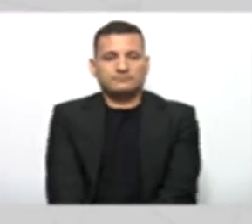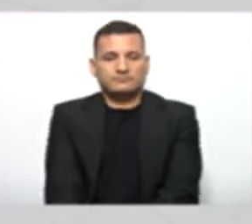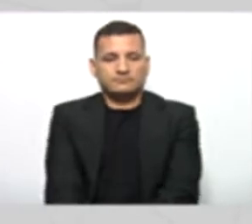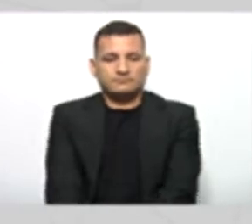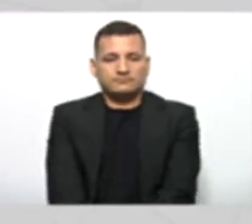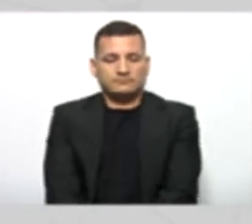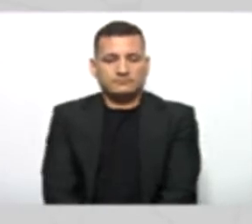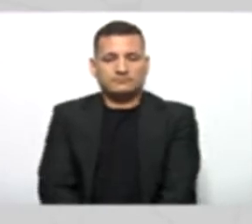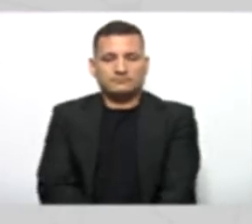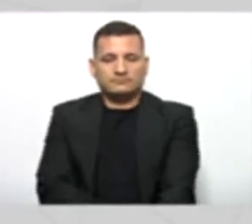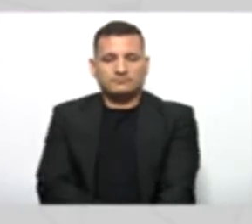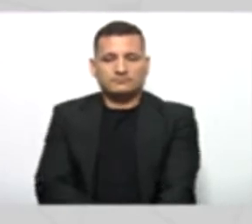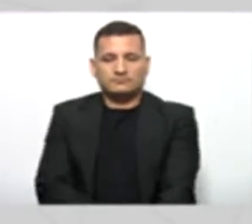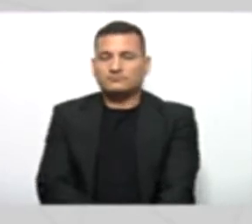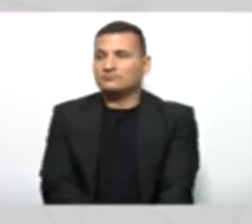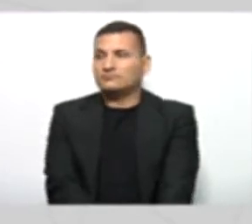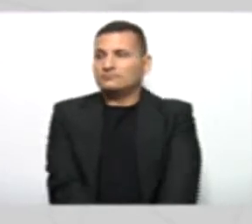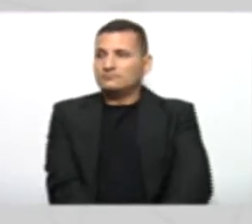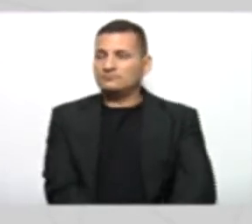Self